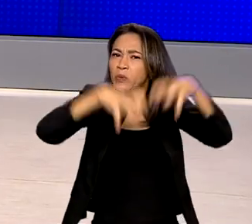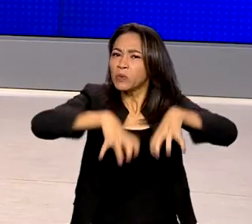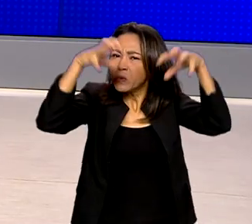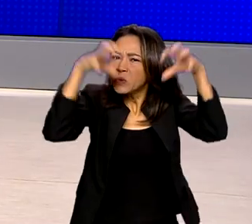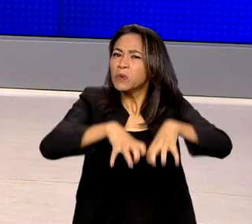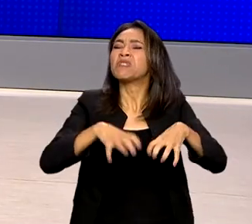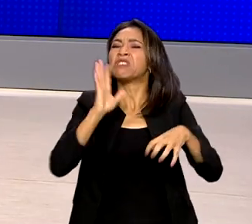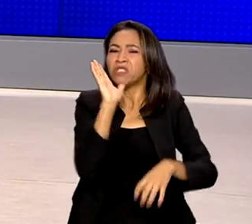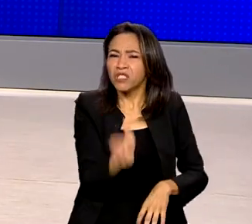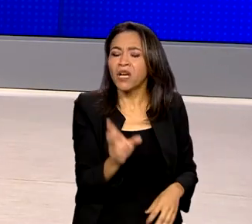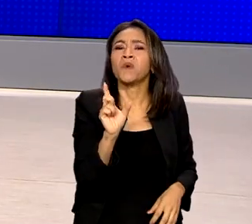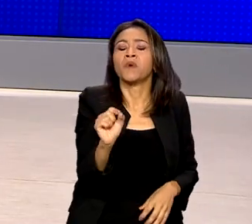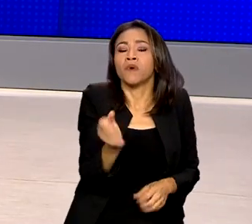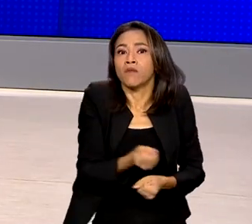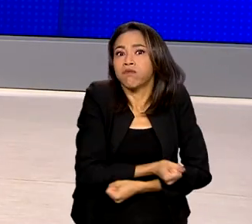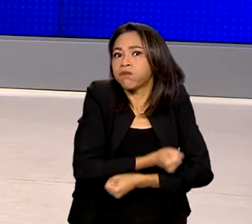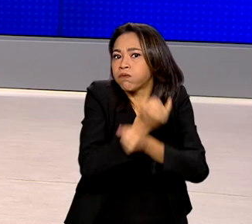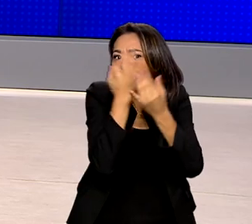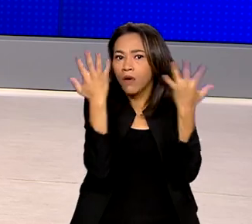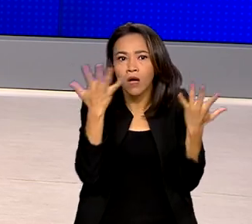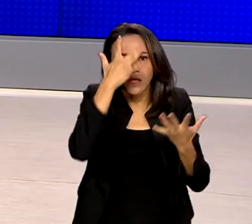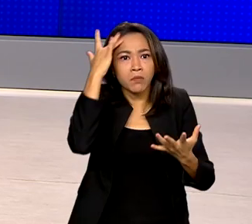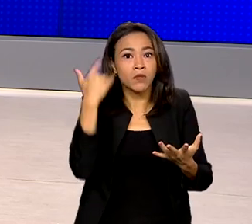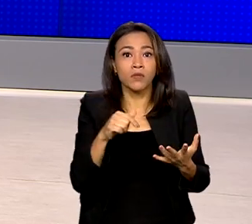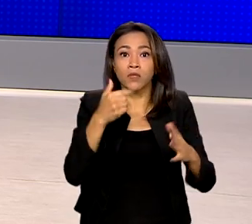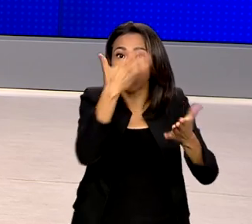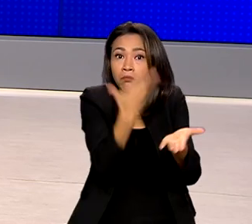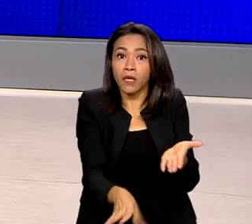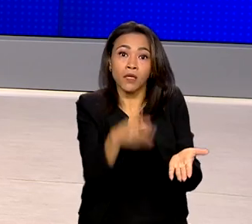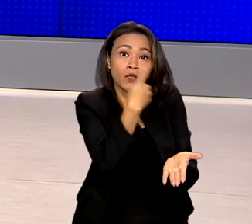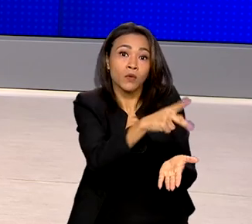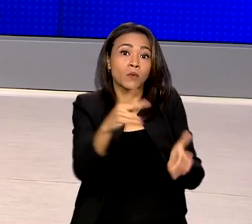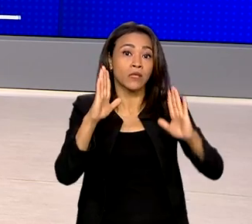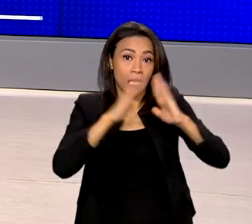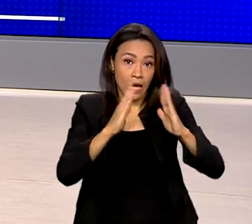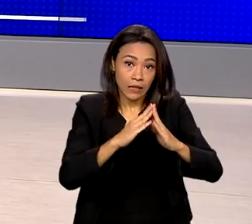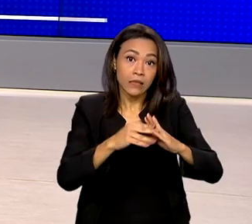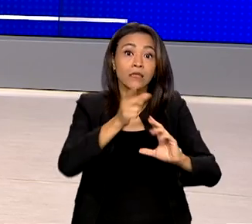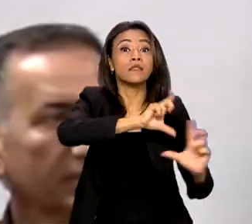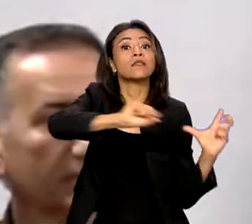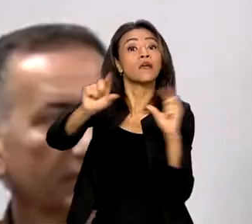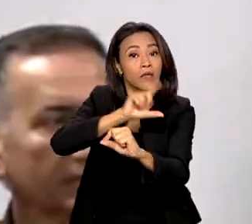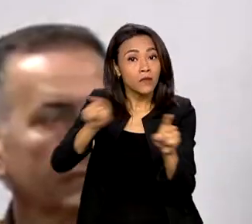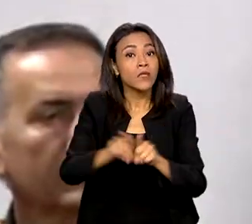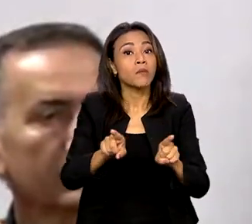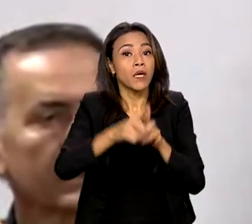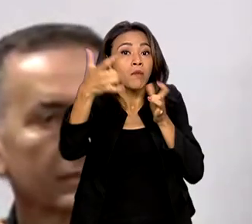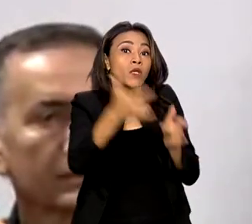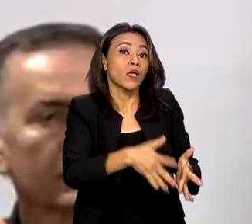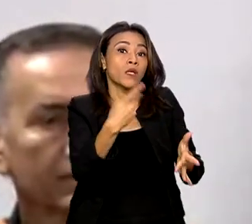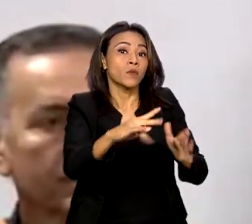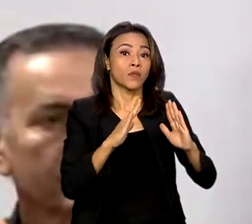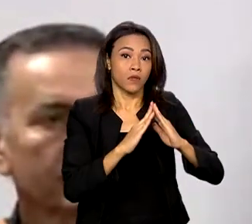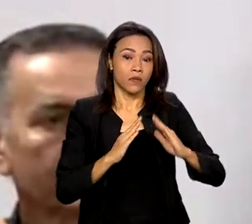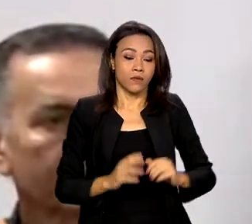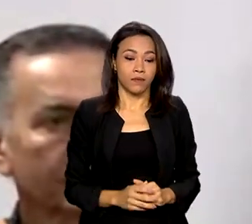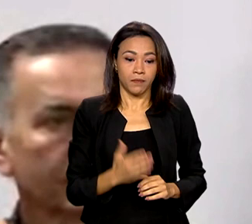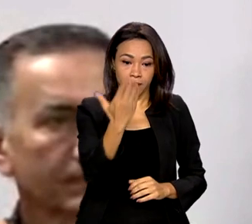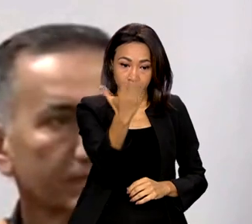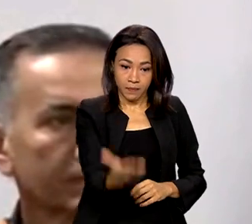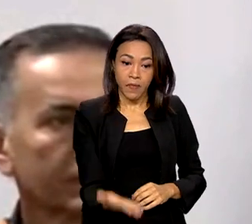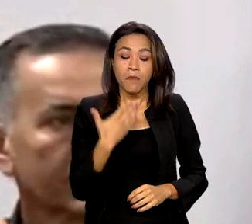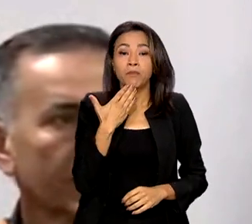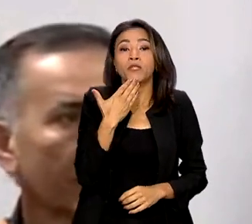que já deixaram milhares de pessoas desabrigadas e desalojadas. A pedido do presidente Lula,